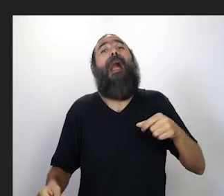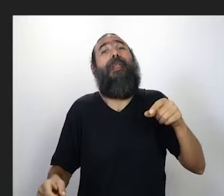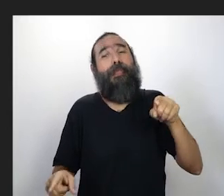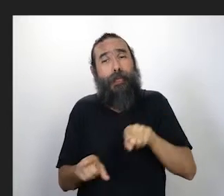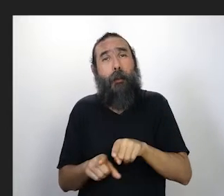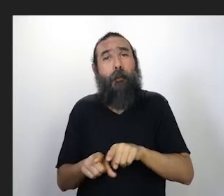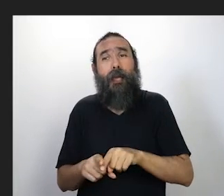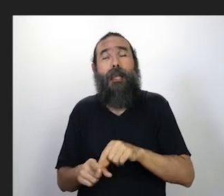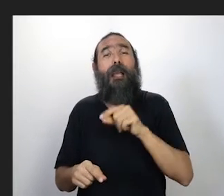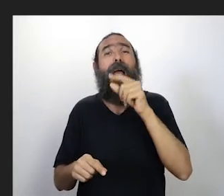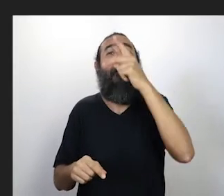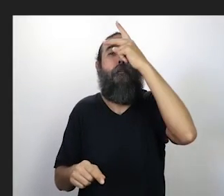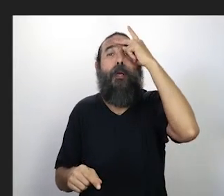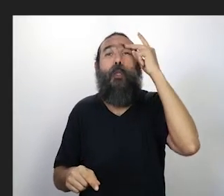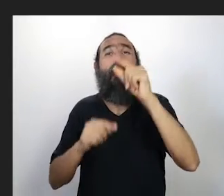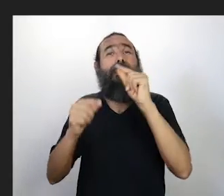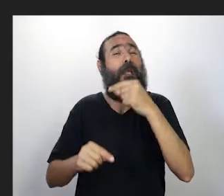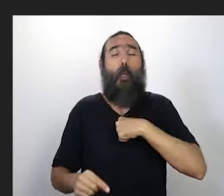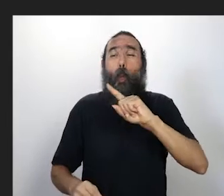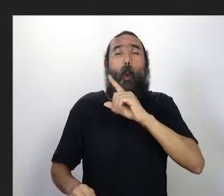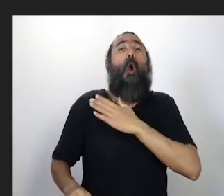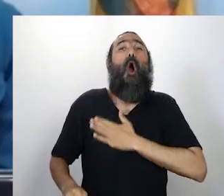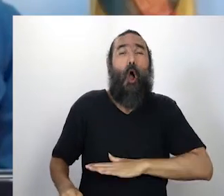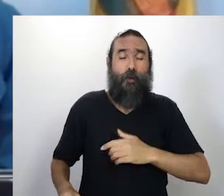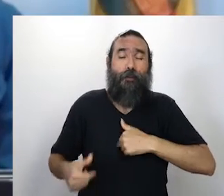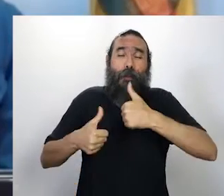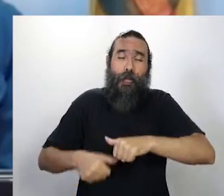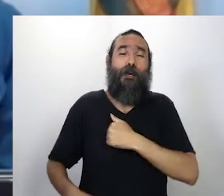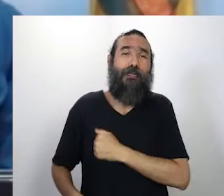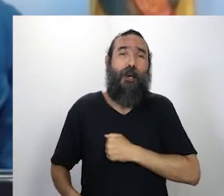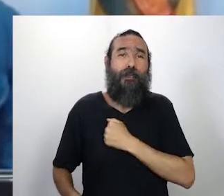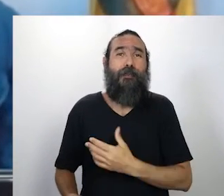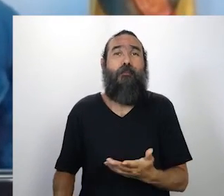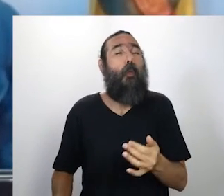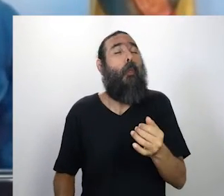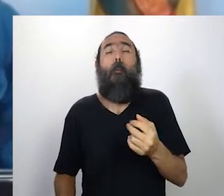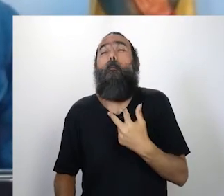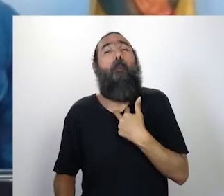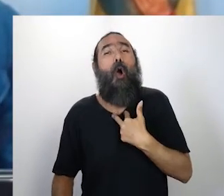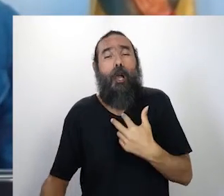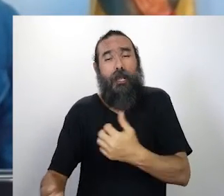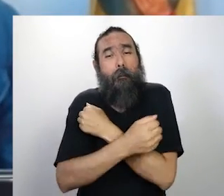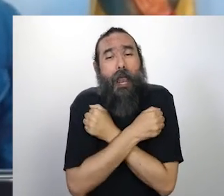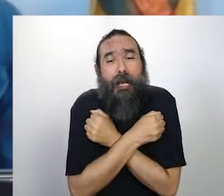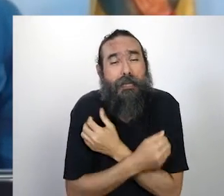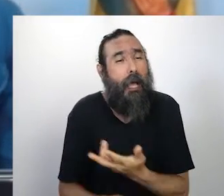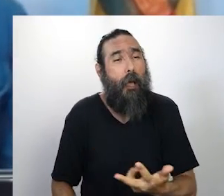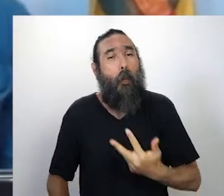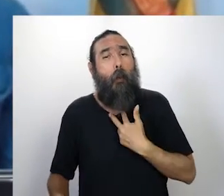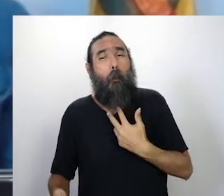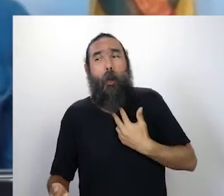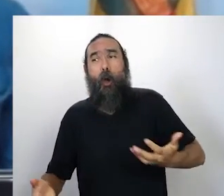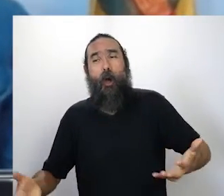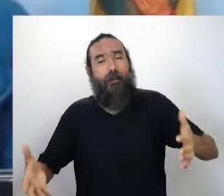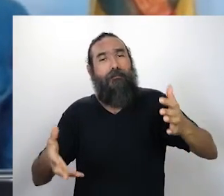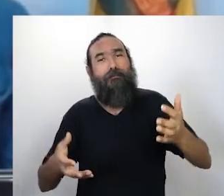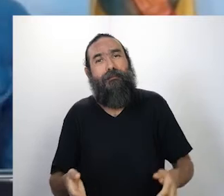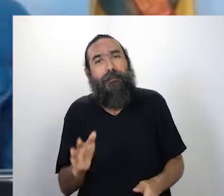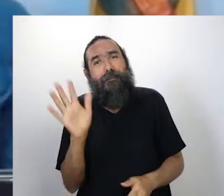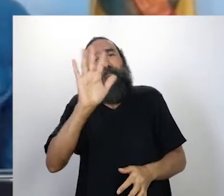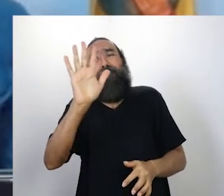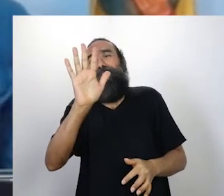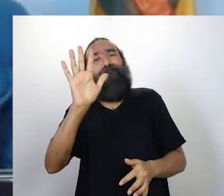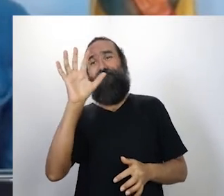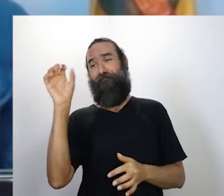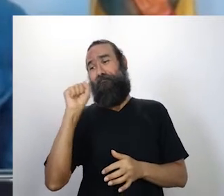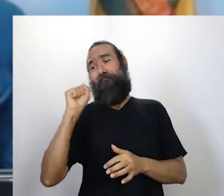não tenho ideia, mas assim, a gente não pode estar perto, não pode abraçar, chega alguém de longe, a gente dá com a mão assim, já dá com mão